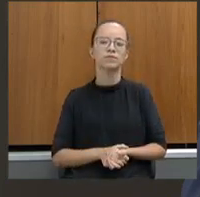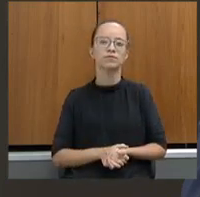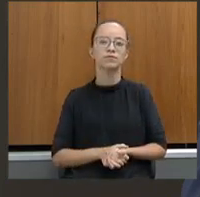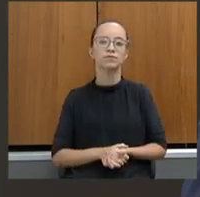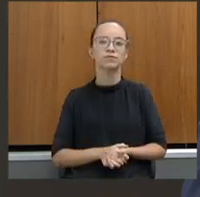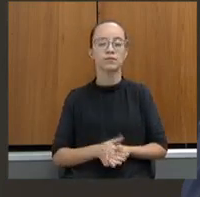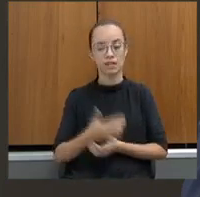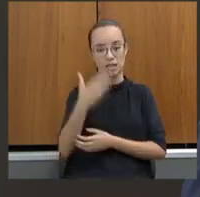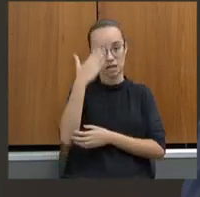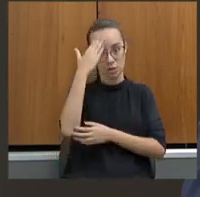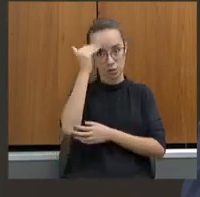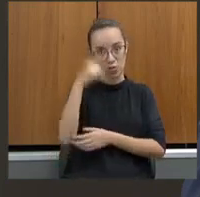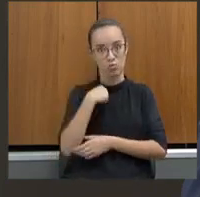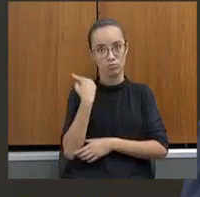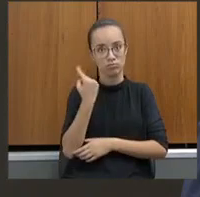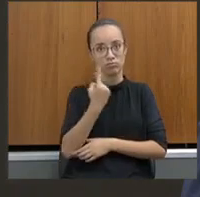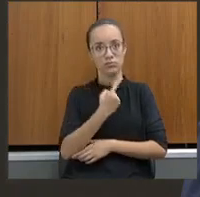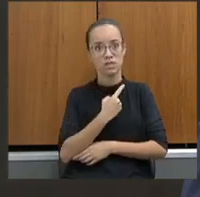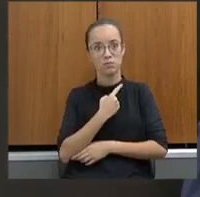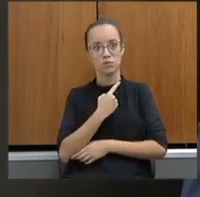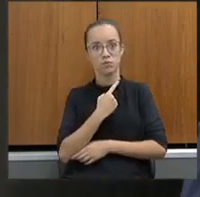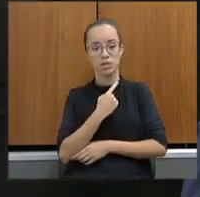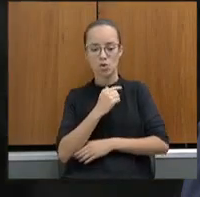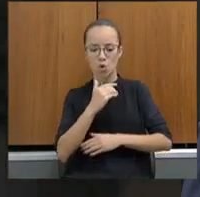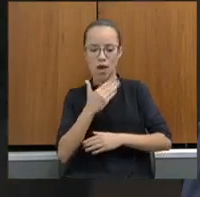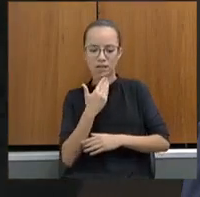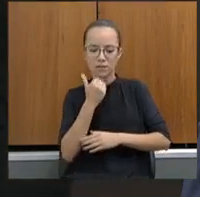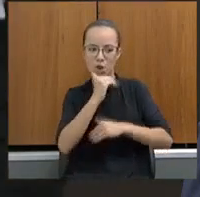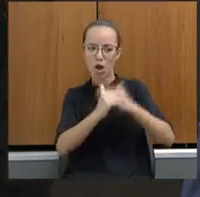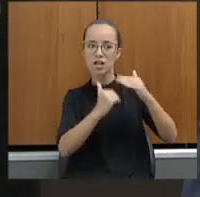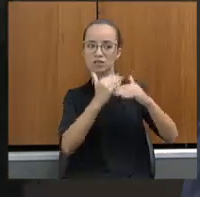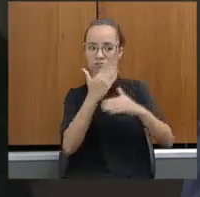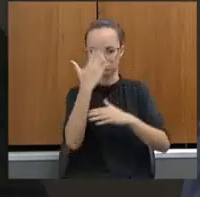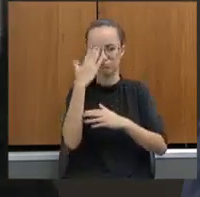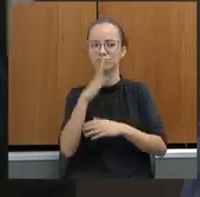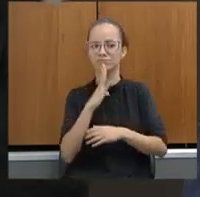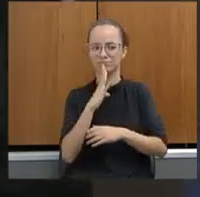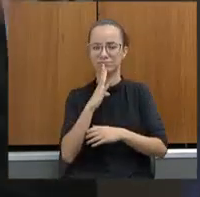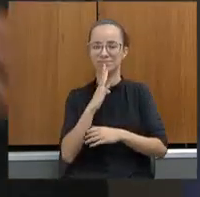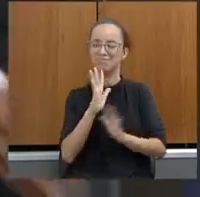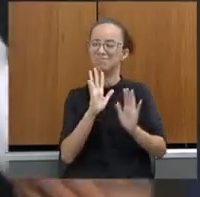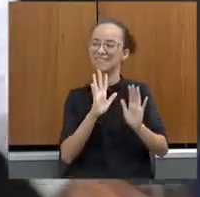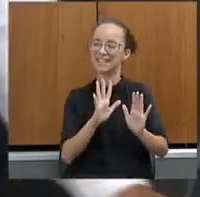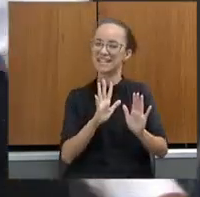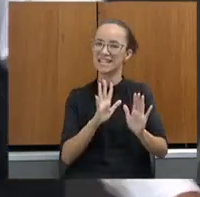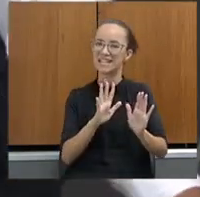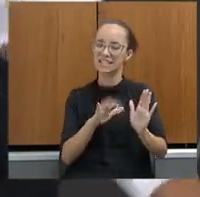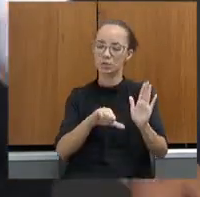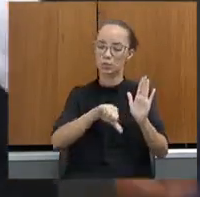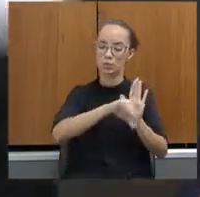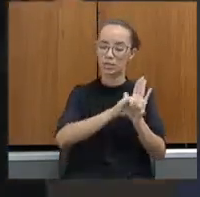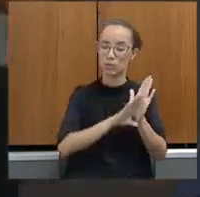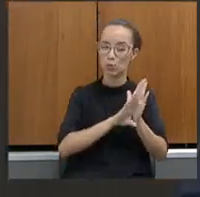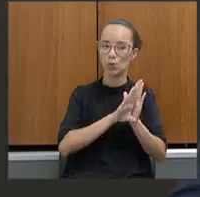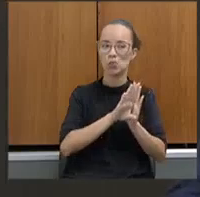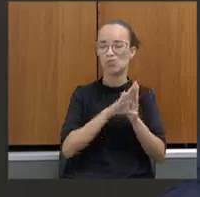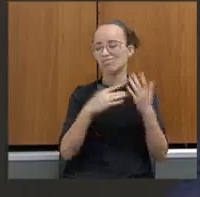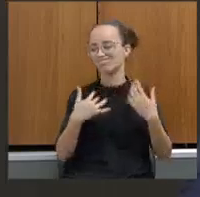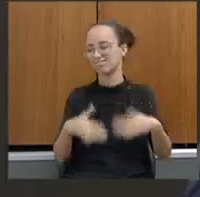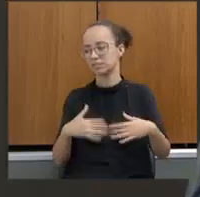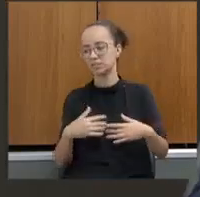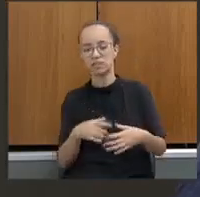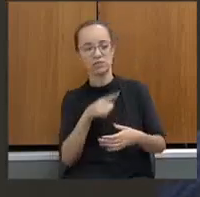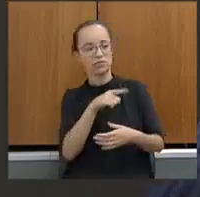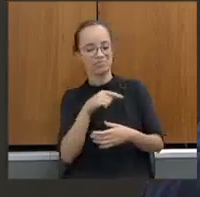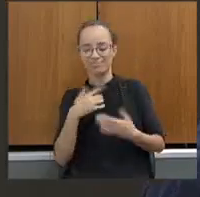Sabemos o tanto que melhorou e o tanto que avançou, mas é impressionante a tal da criminalidade. A gente fala que é igual a Tireirica, você poda ali,